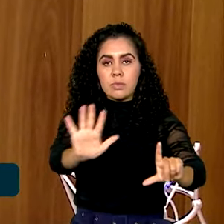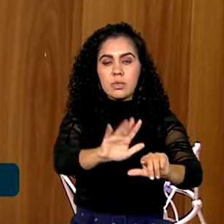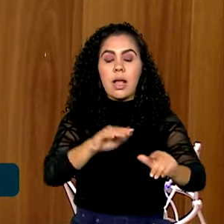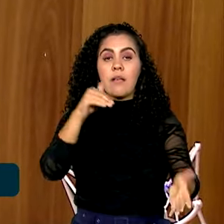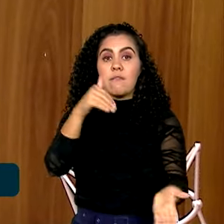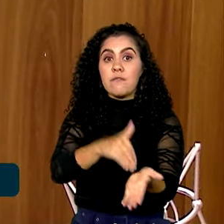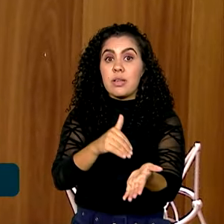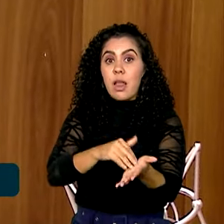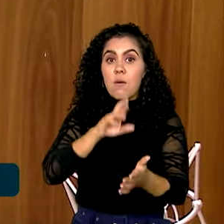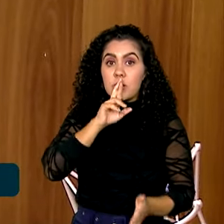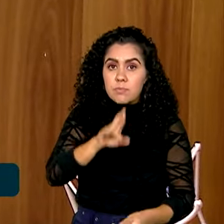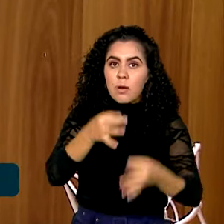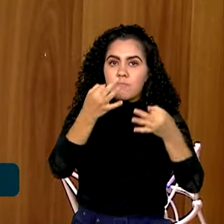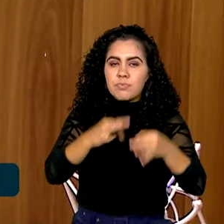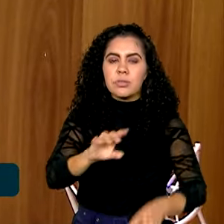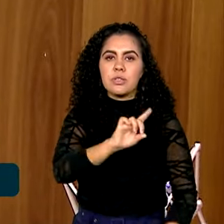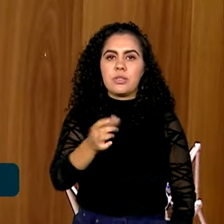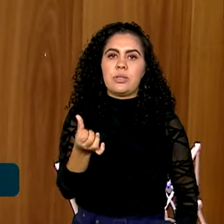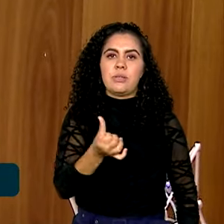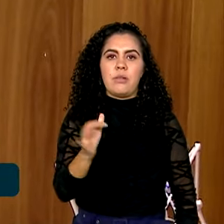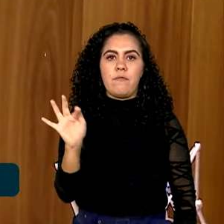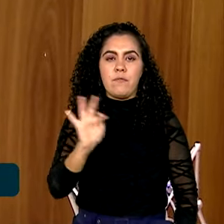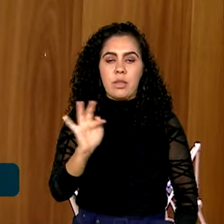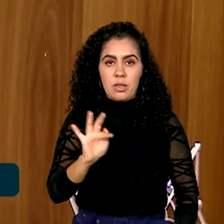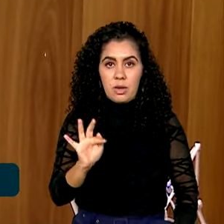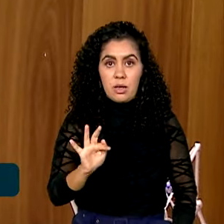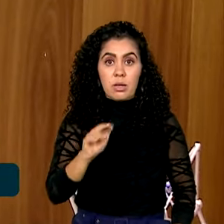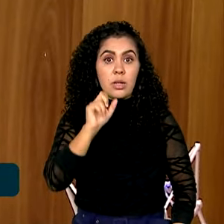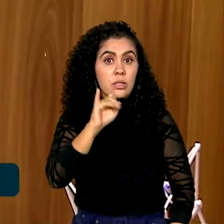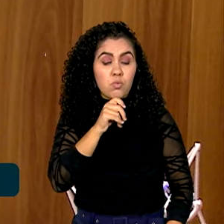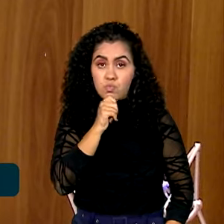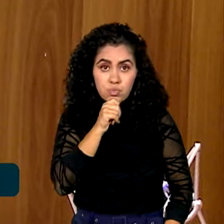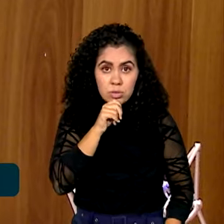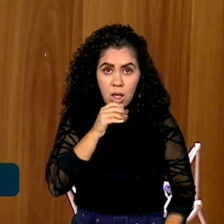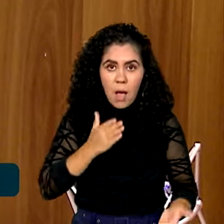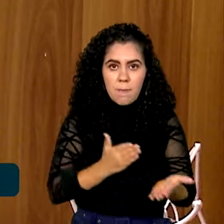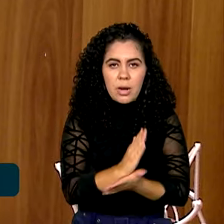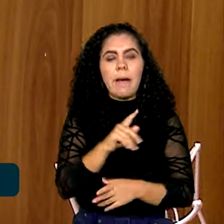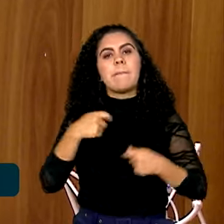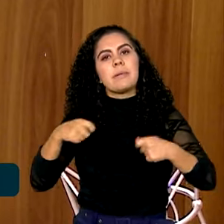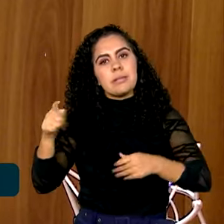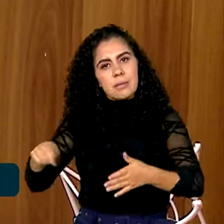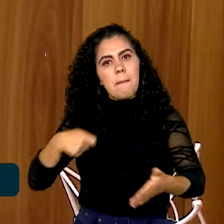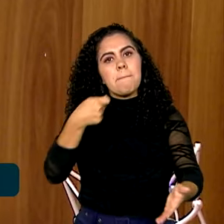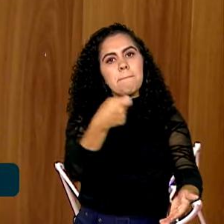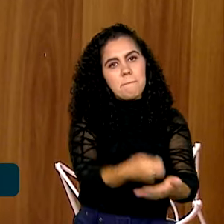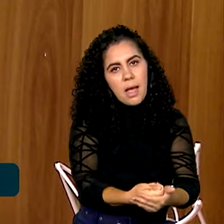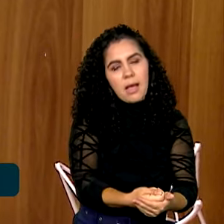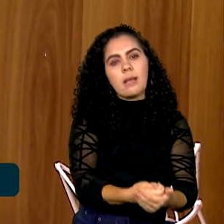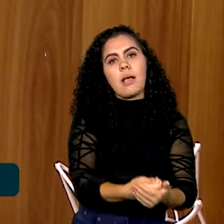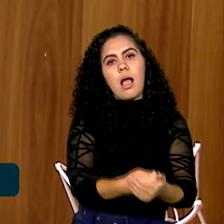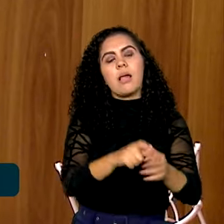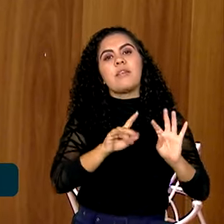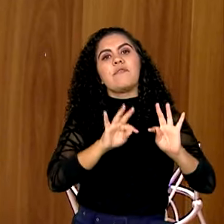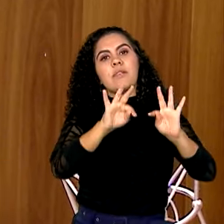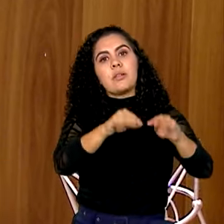6 de fevereiro. Se dia 6 de fevereiro o pedido dela de isenção não tiver sido aprovado, ela tem que pagar e finalizar a inscrição dela até o dia 9 de fevereiro.